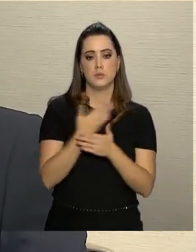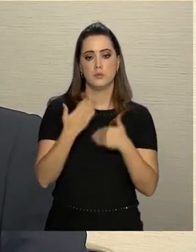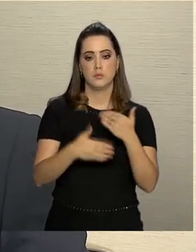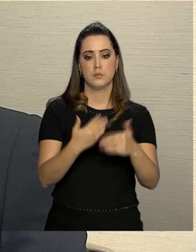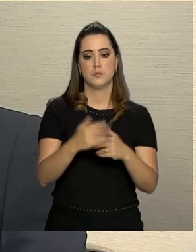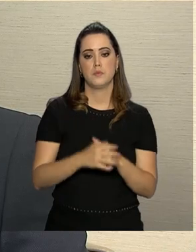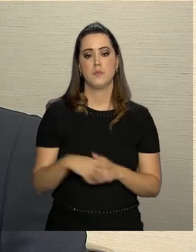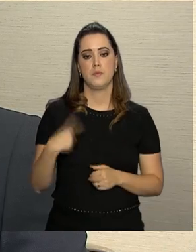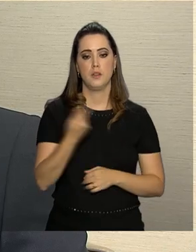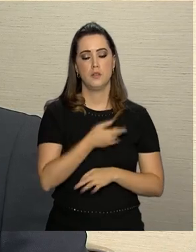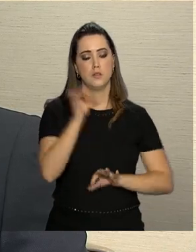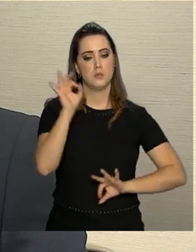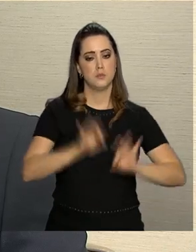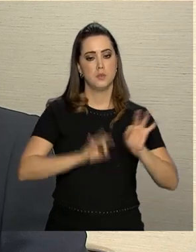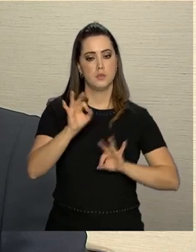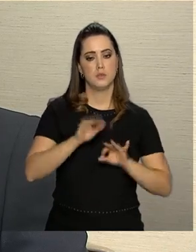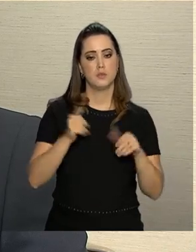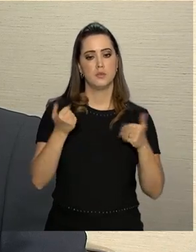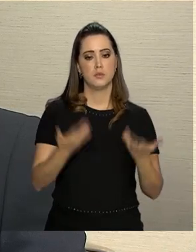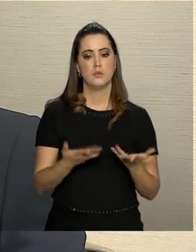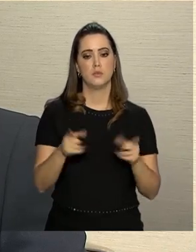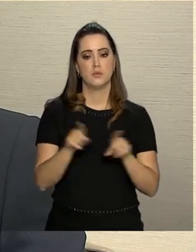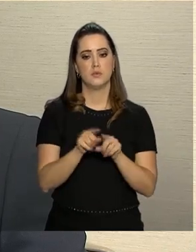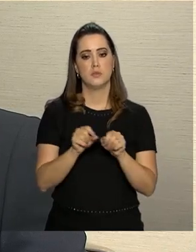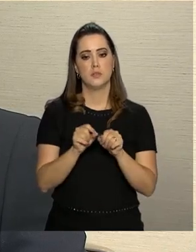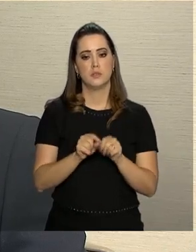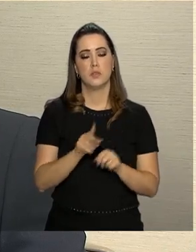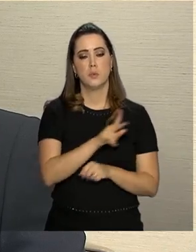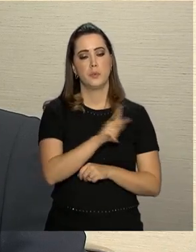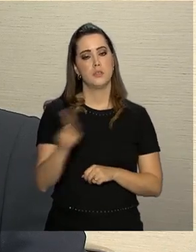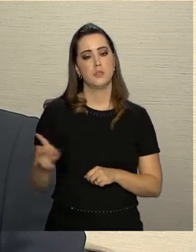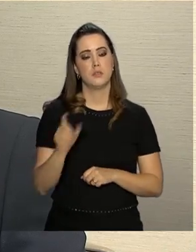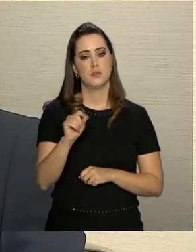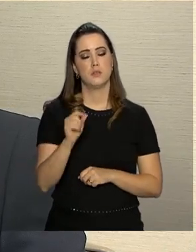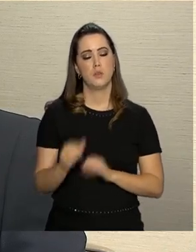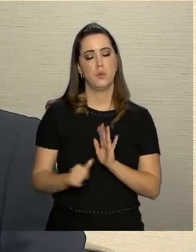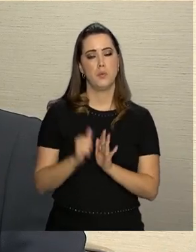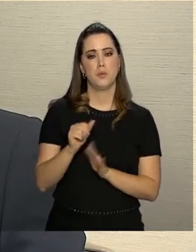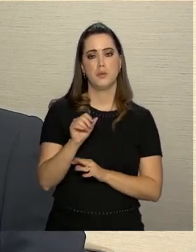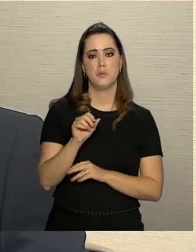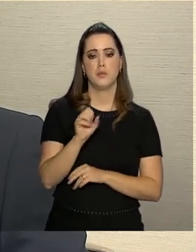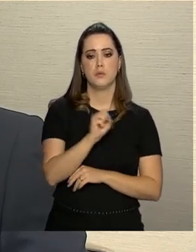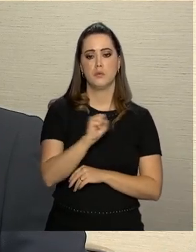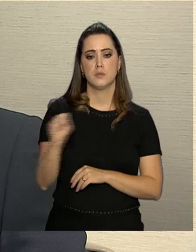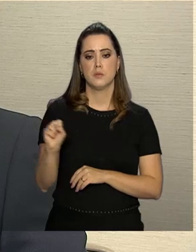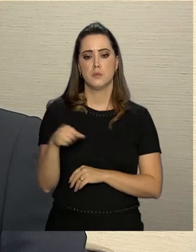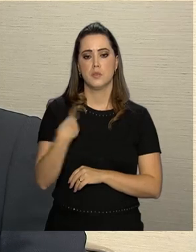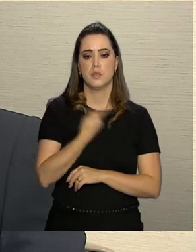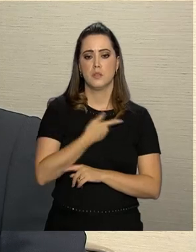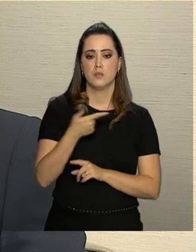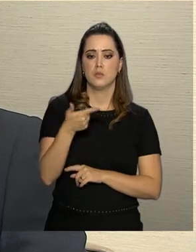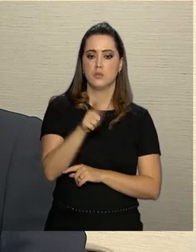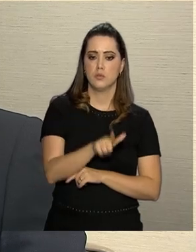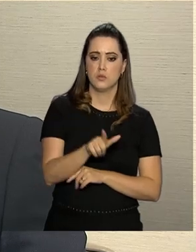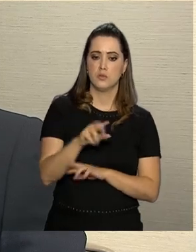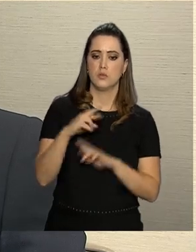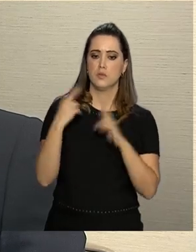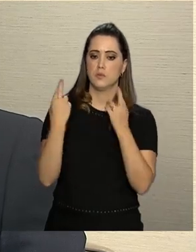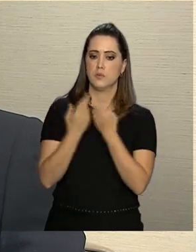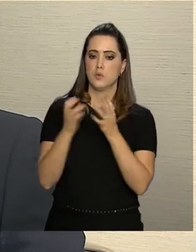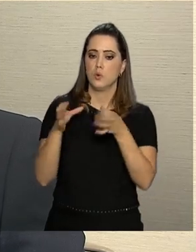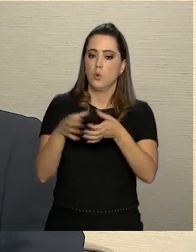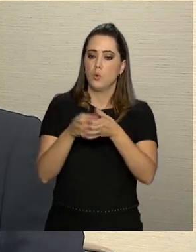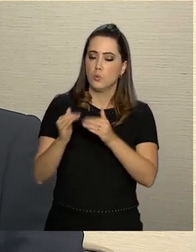de agora. Nós estamos planejando ainda submeter ao presidente, que ainda no primeiro semestre nós reativemos a reunião da